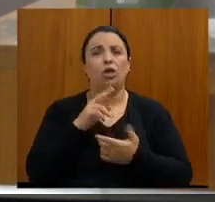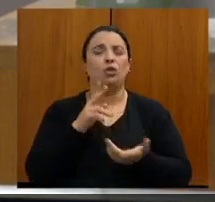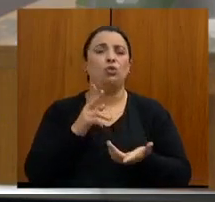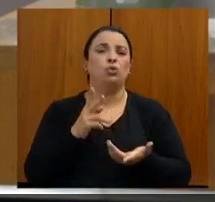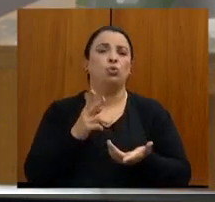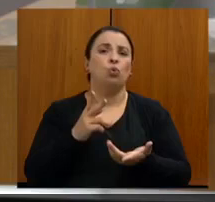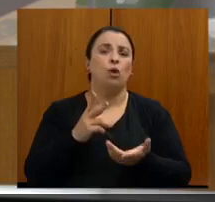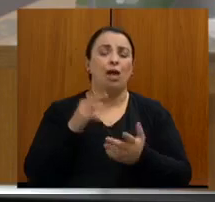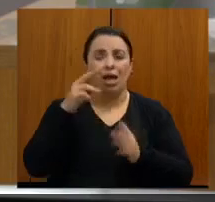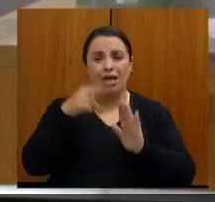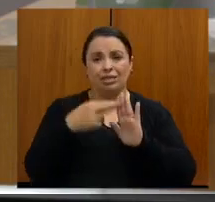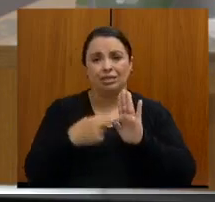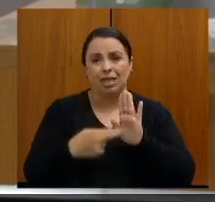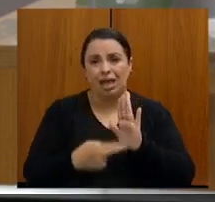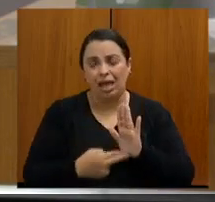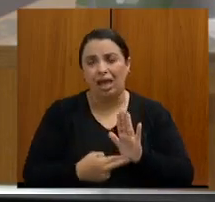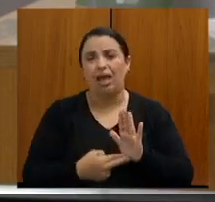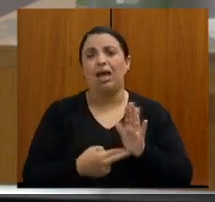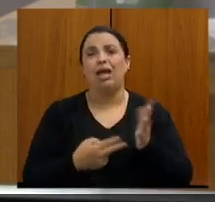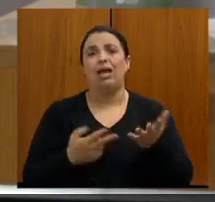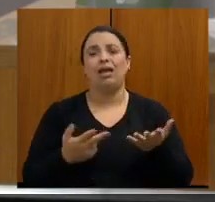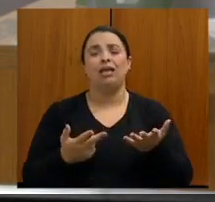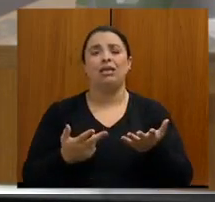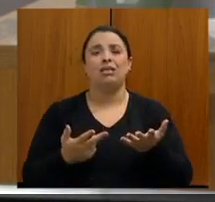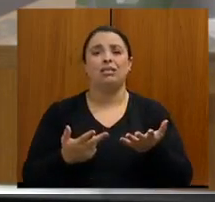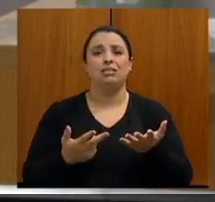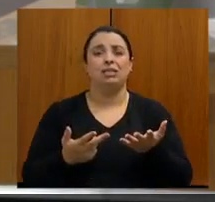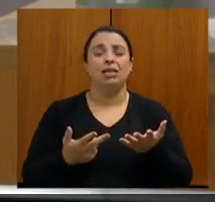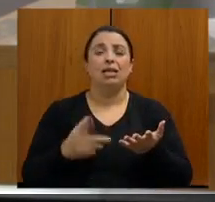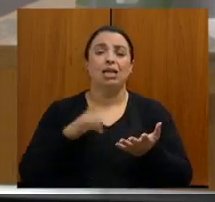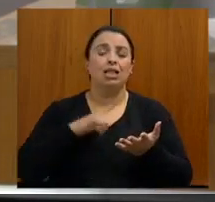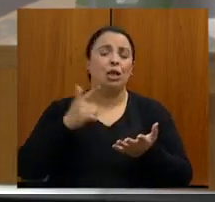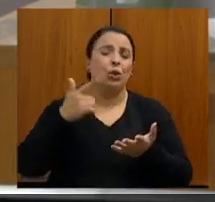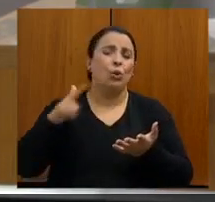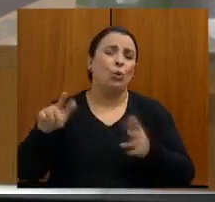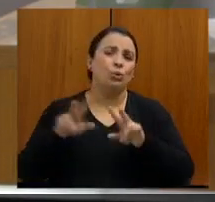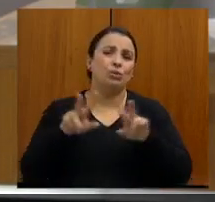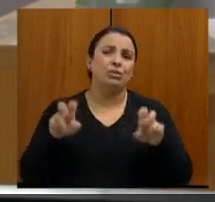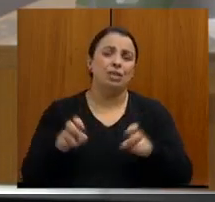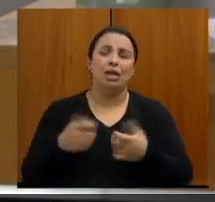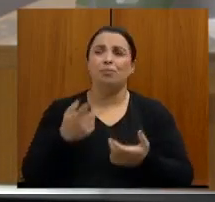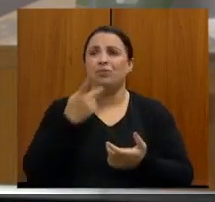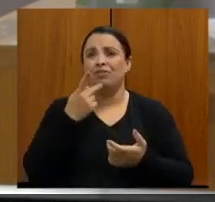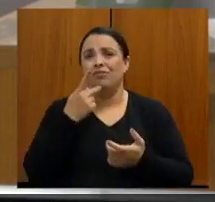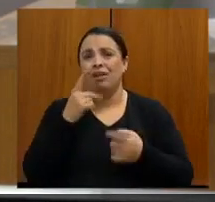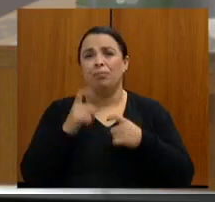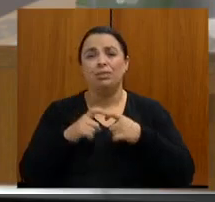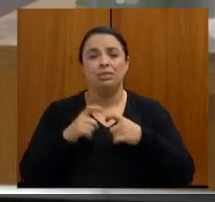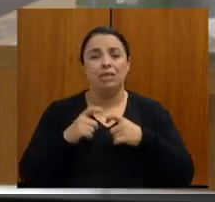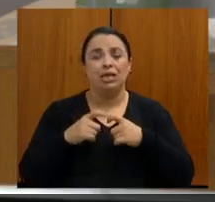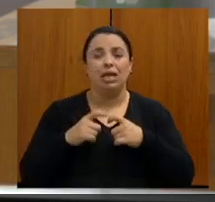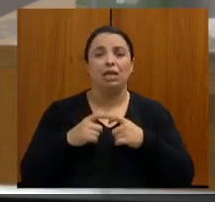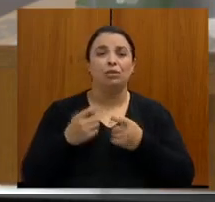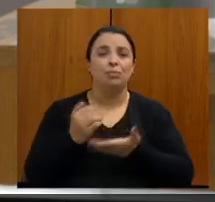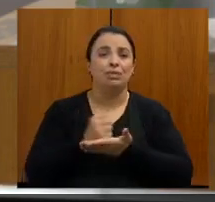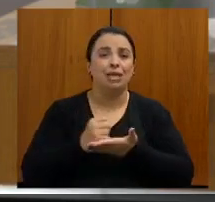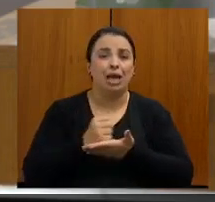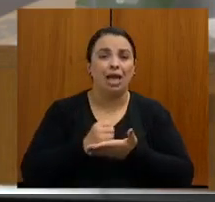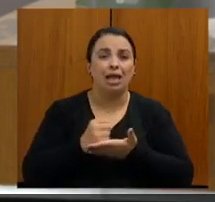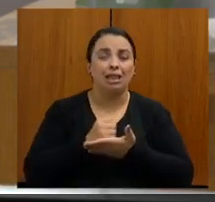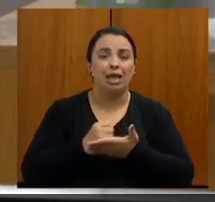cumprimento de protocolos que já envolvem outras questões relacionadas à medicina baseada em evidência, influência de